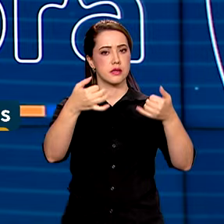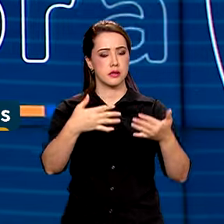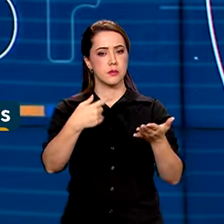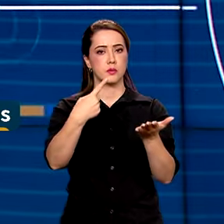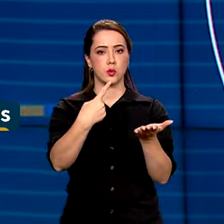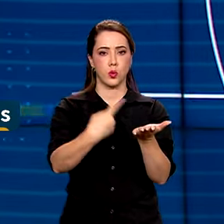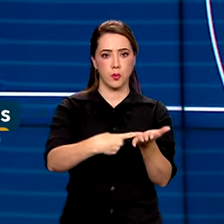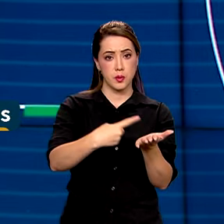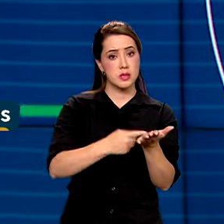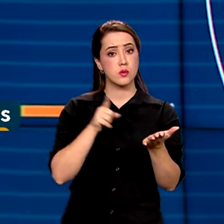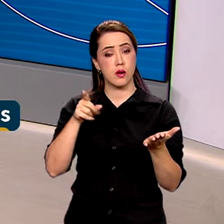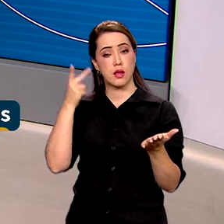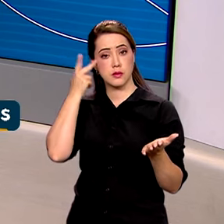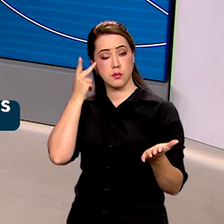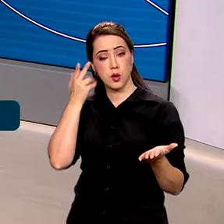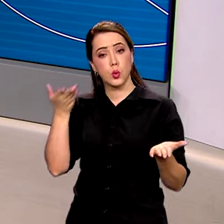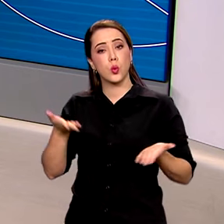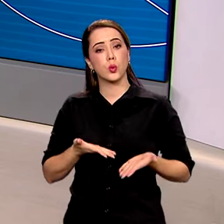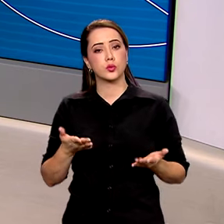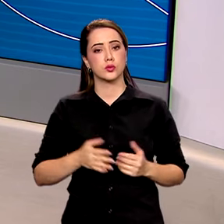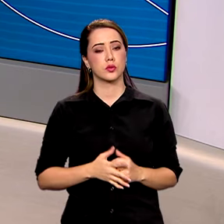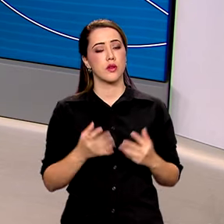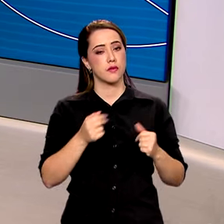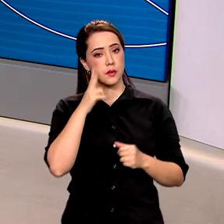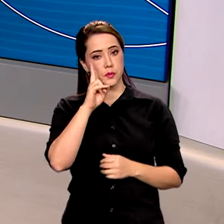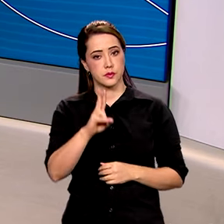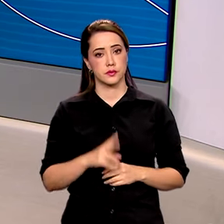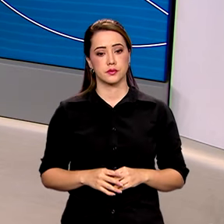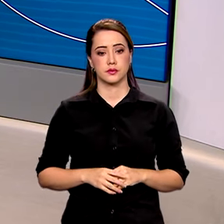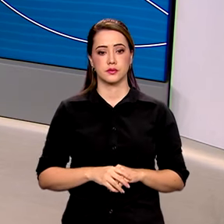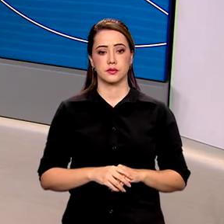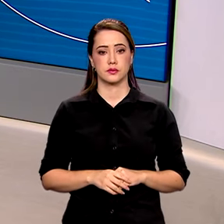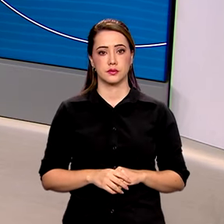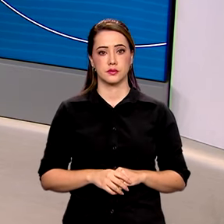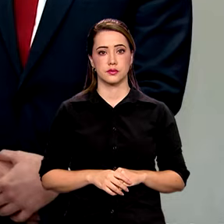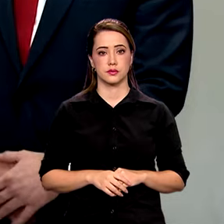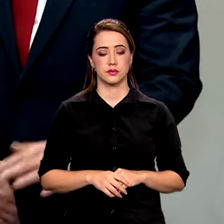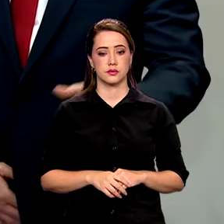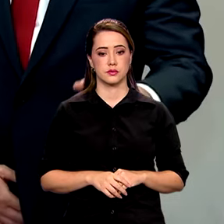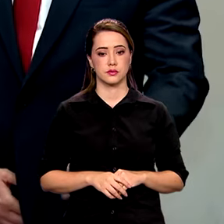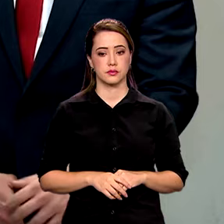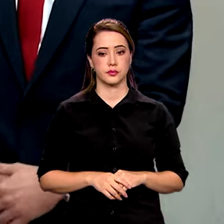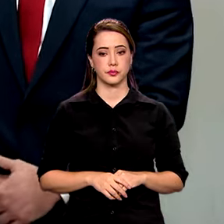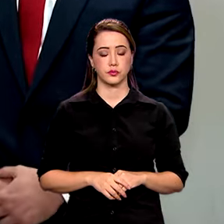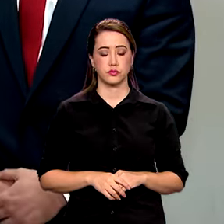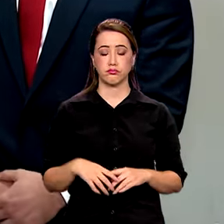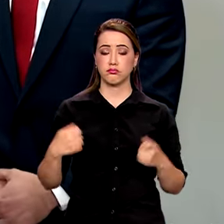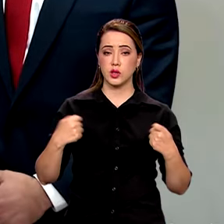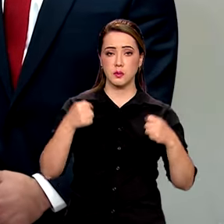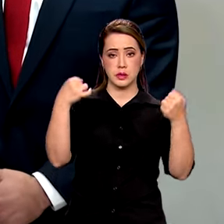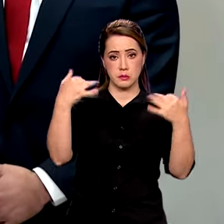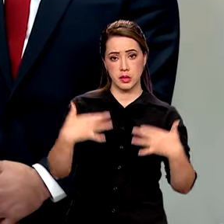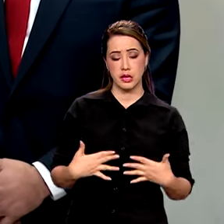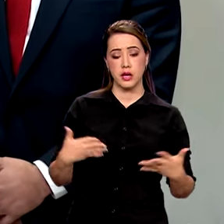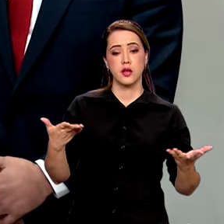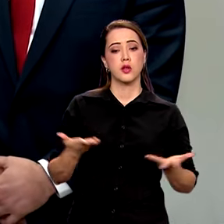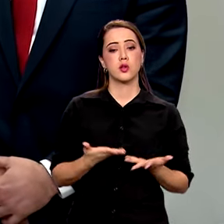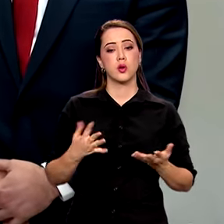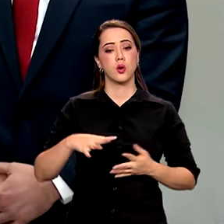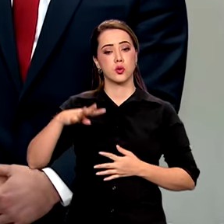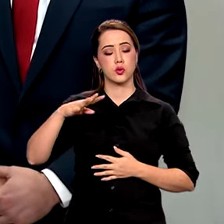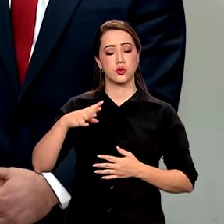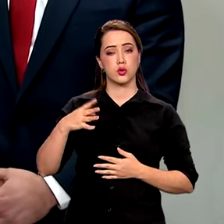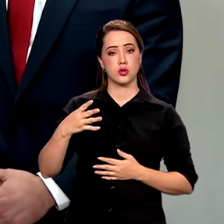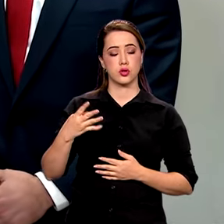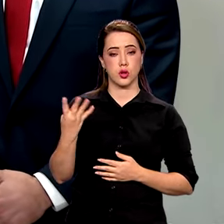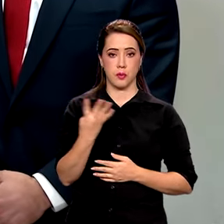a agenda em São Paulo hoje. Vamos acompanhar. Eu só queria comentar que hoje uma quarta